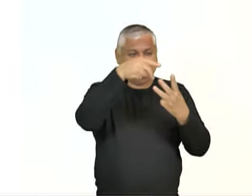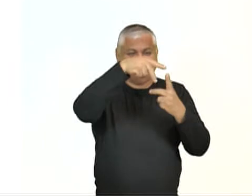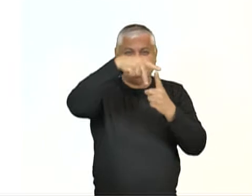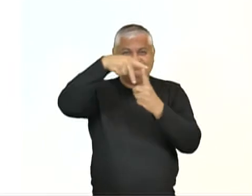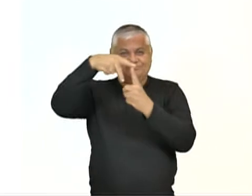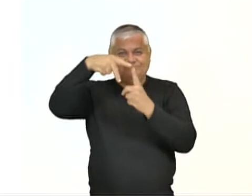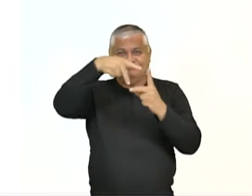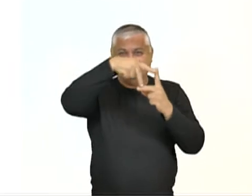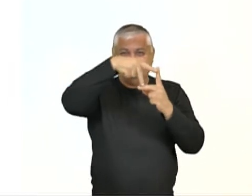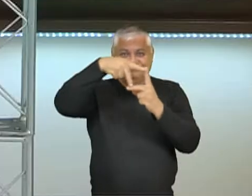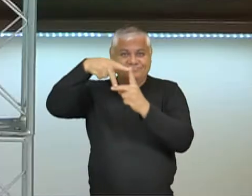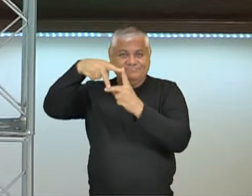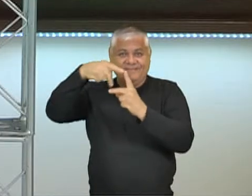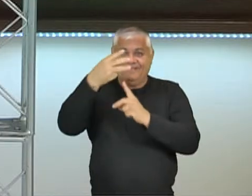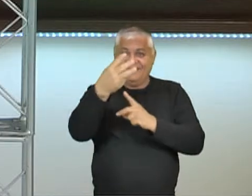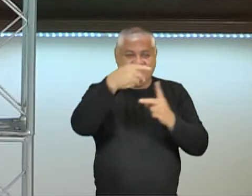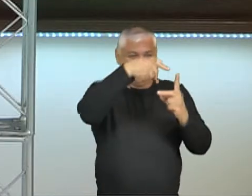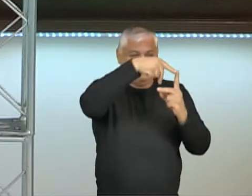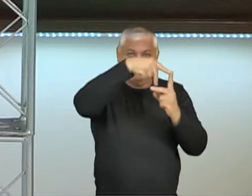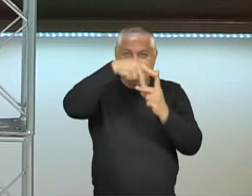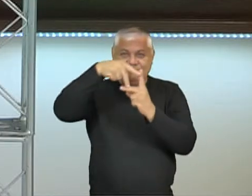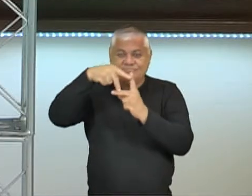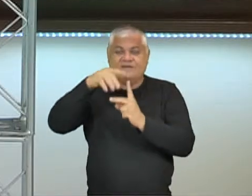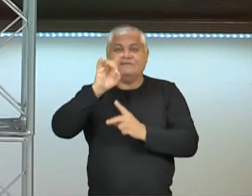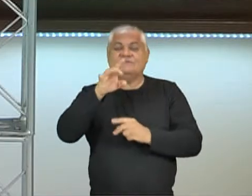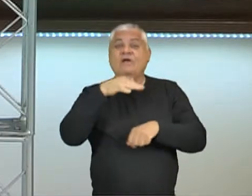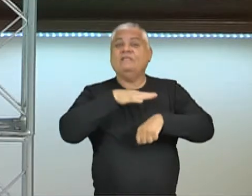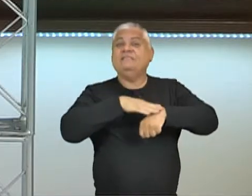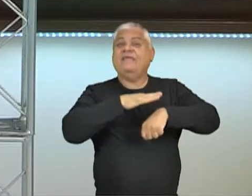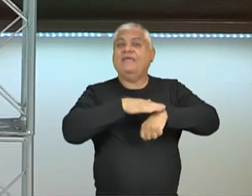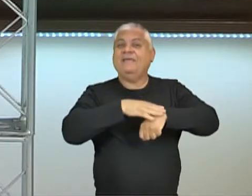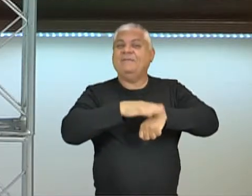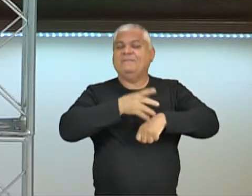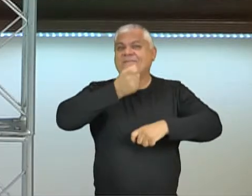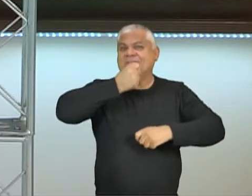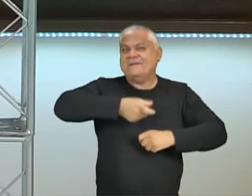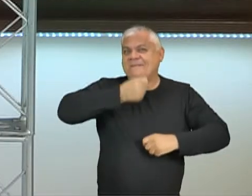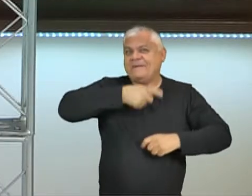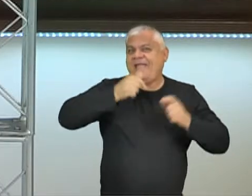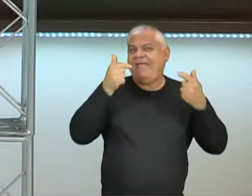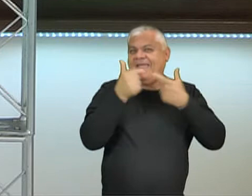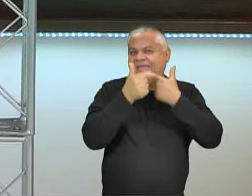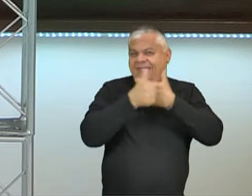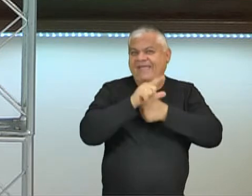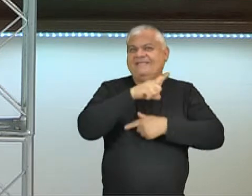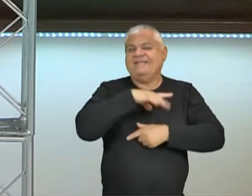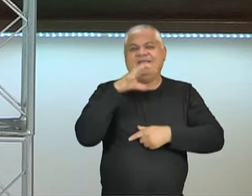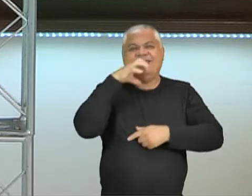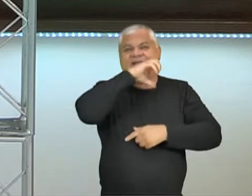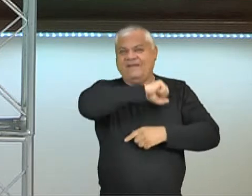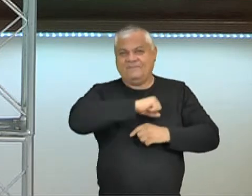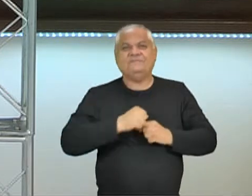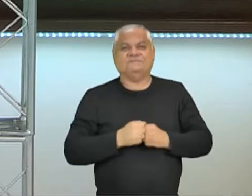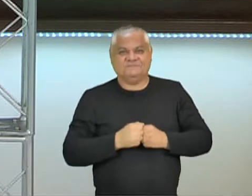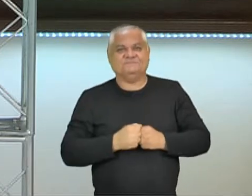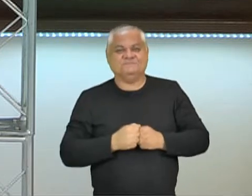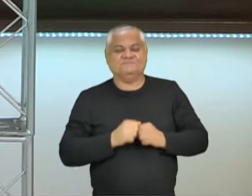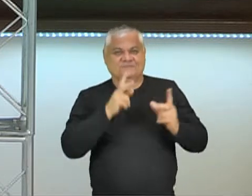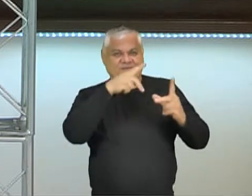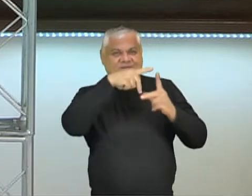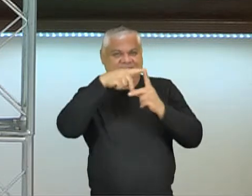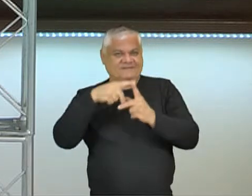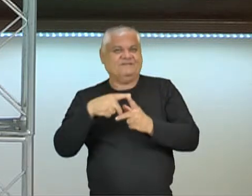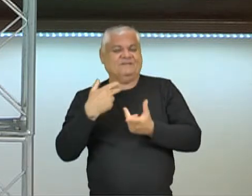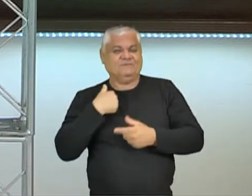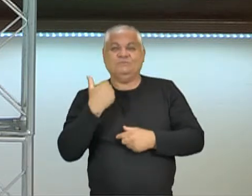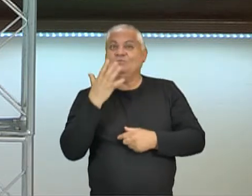porque aqui a tônica do humor, ela vem também com o timing, esse tempo em que tudo acontece de forma rápida, não à toa a tirinha faz tanto